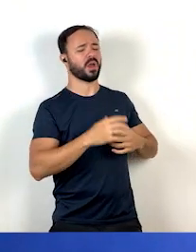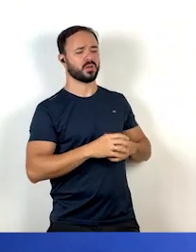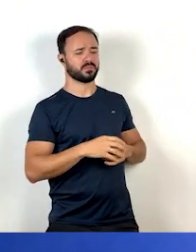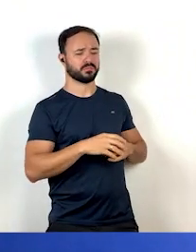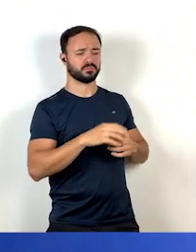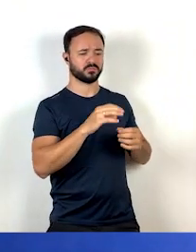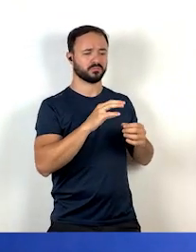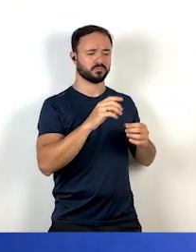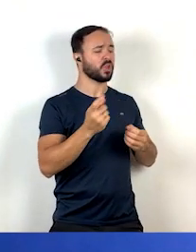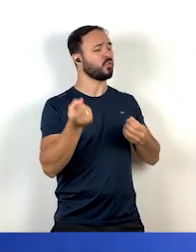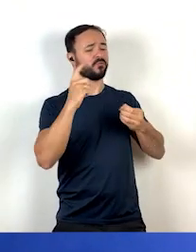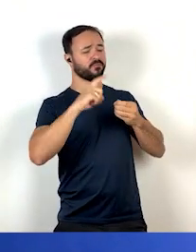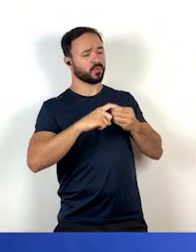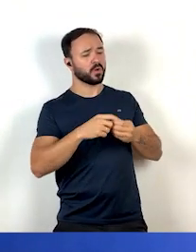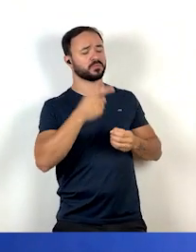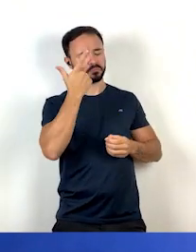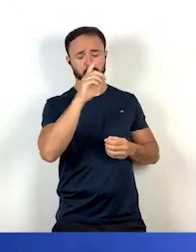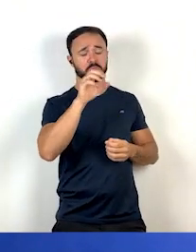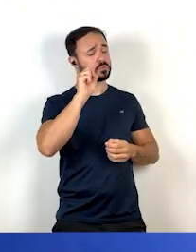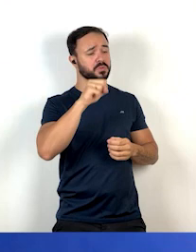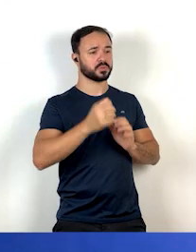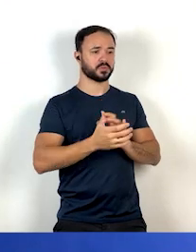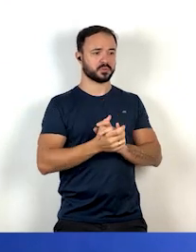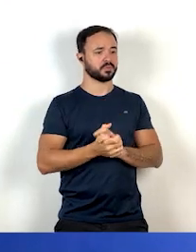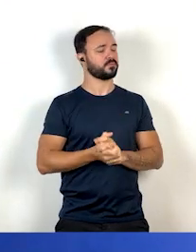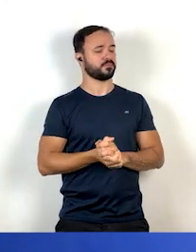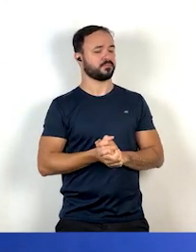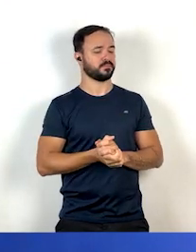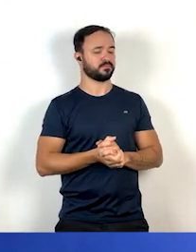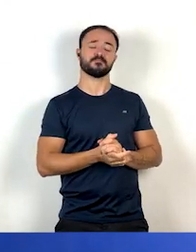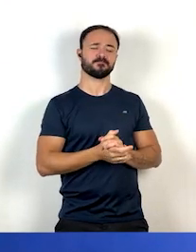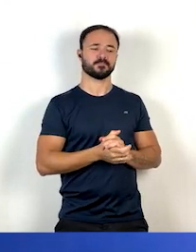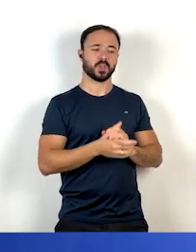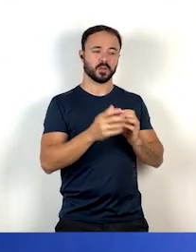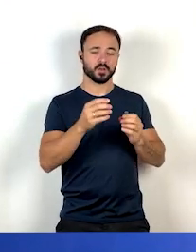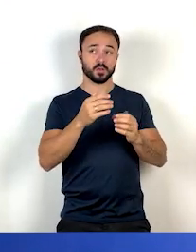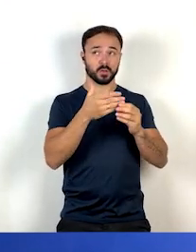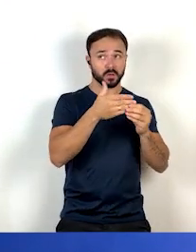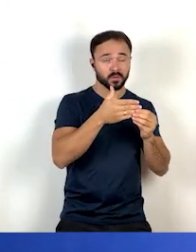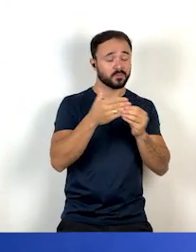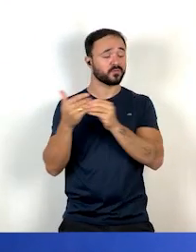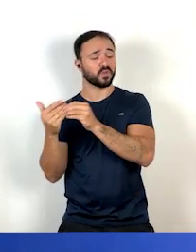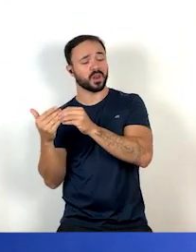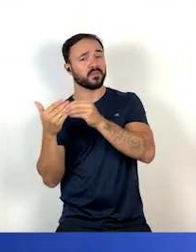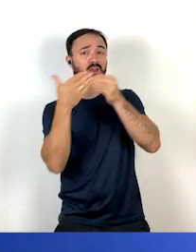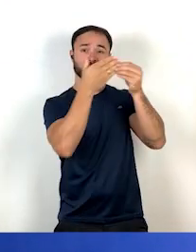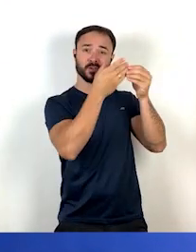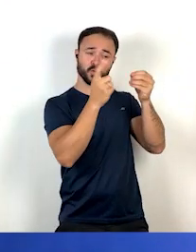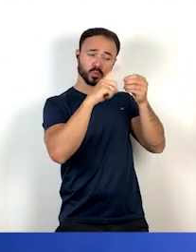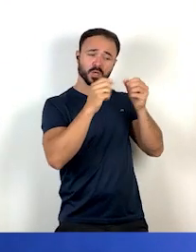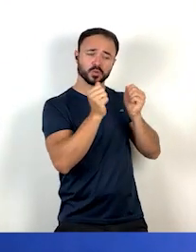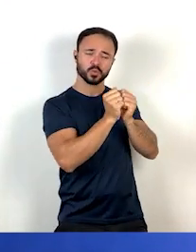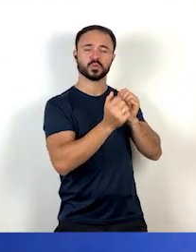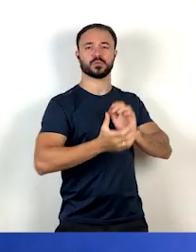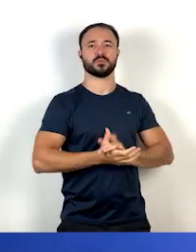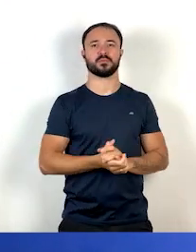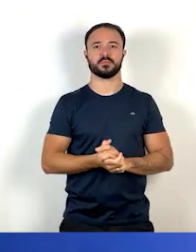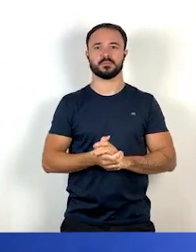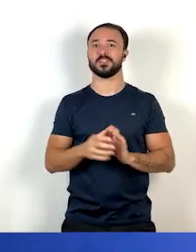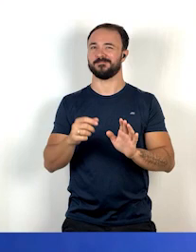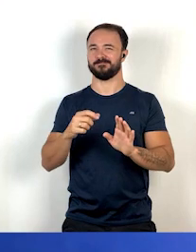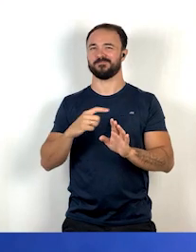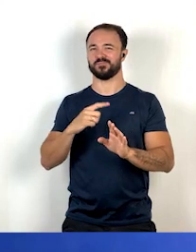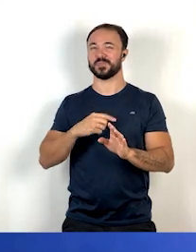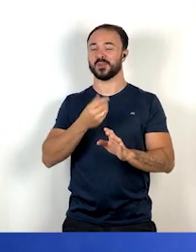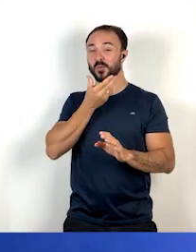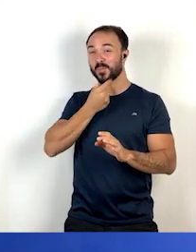E eu ordeno que me leve contigo, para que eu comprove teu acerto. A gente vê aqui